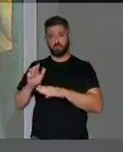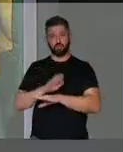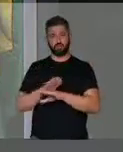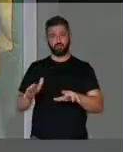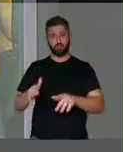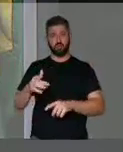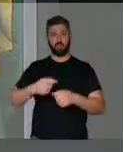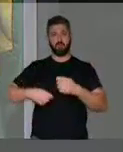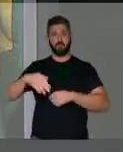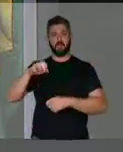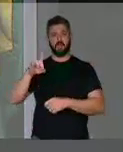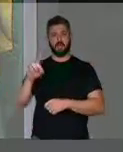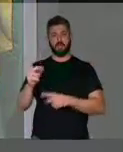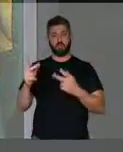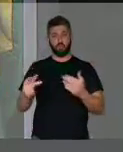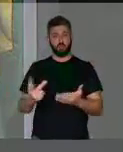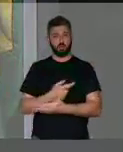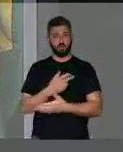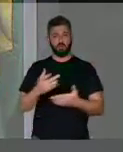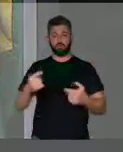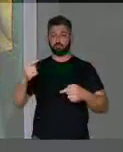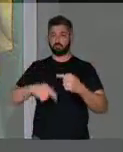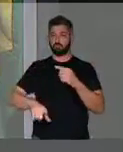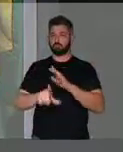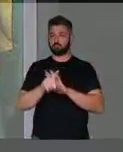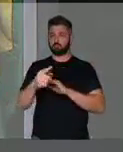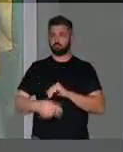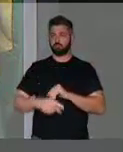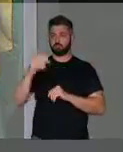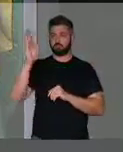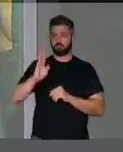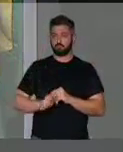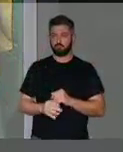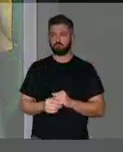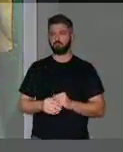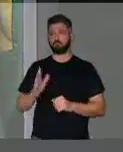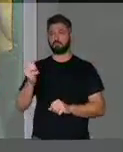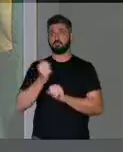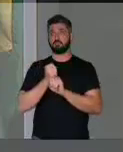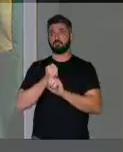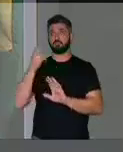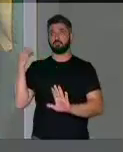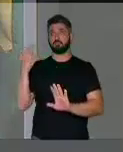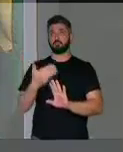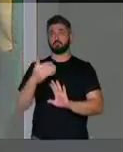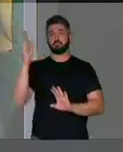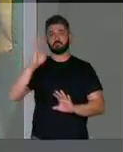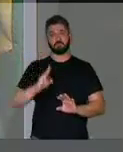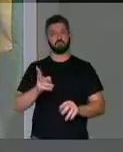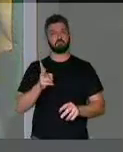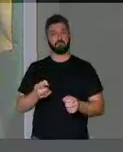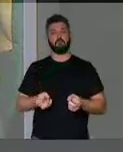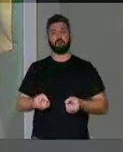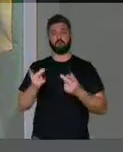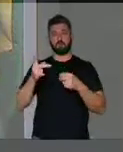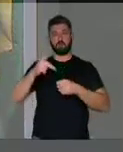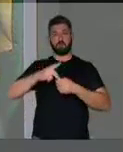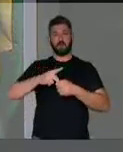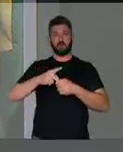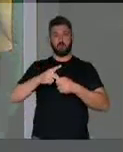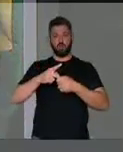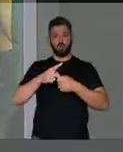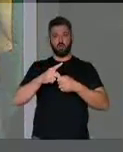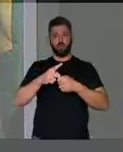e no mercado, como tem ocorrido ilegalmente no nosso país. Nos últimos anos, o Brasil tem sempre exportado petróleo